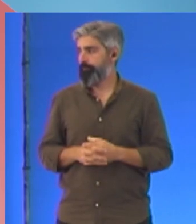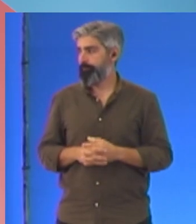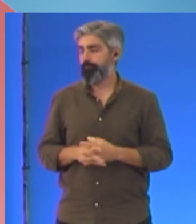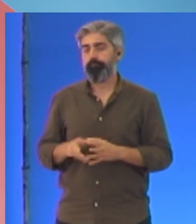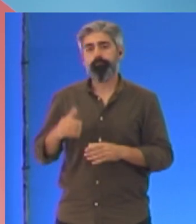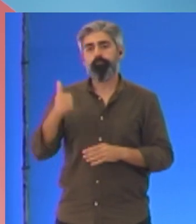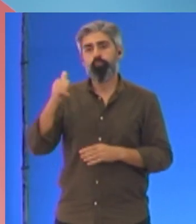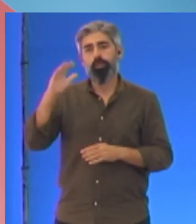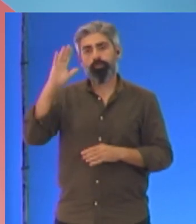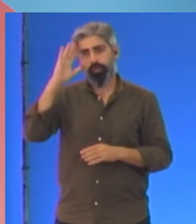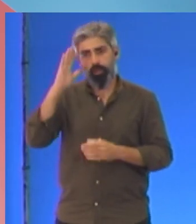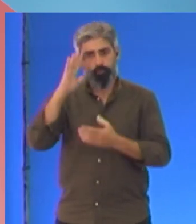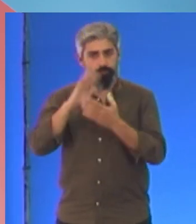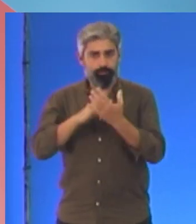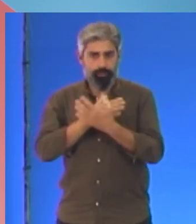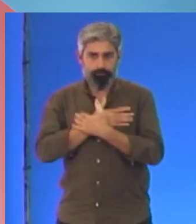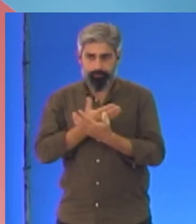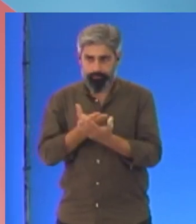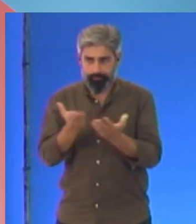Boa tarde, camaradas.